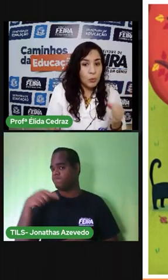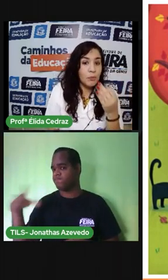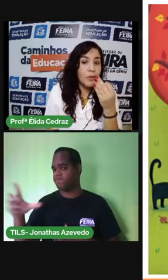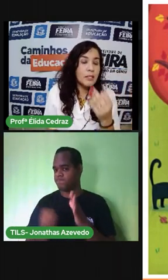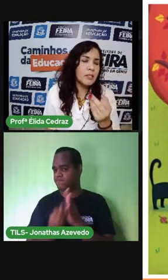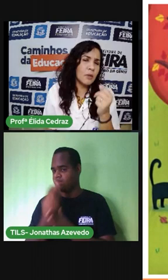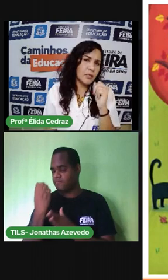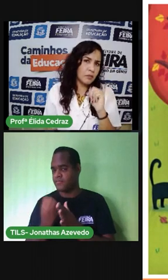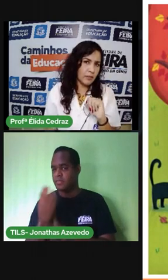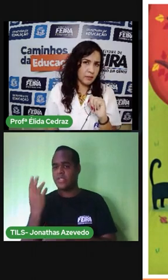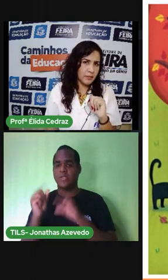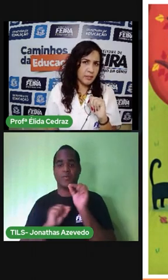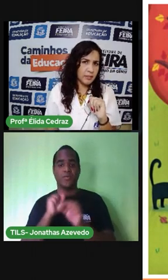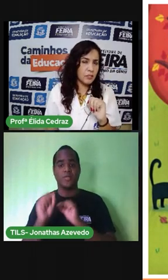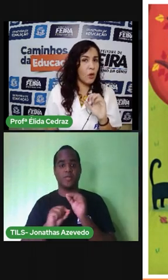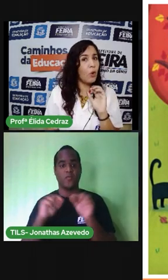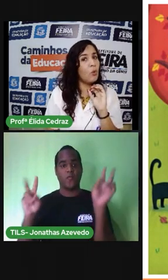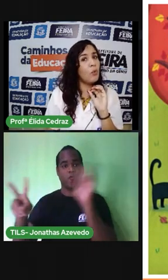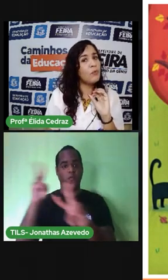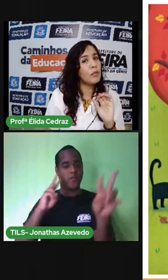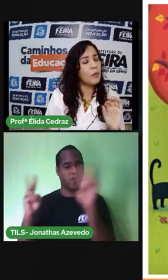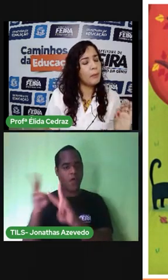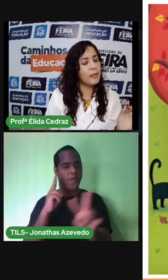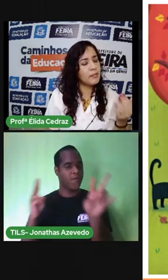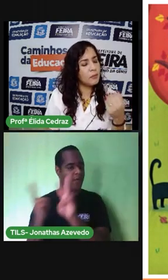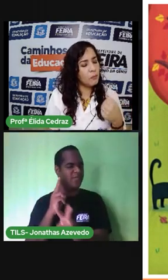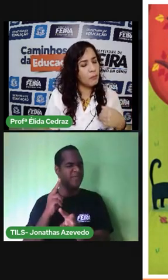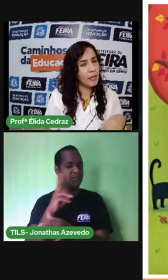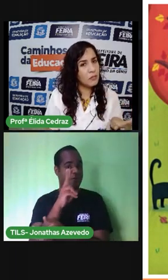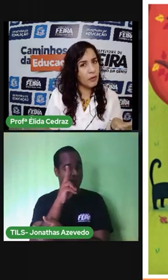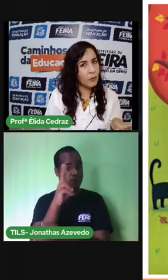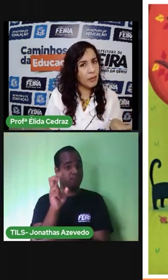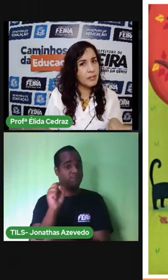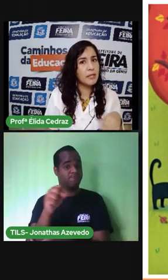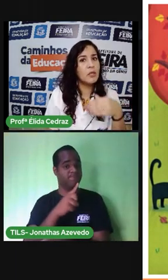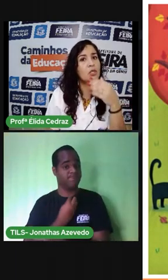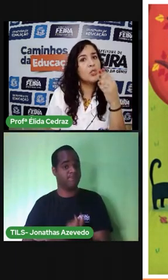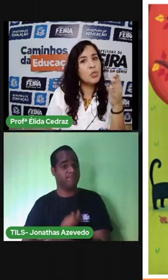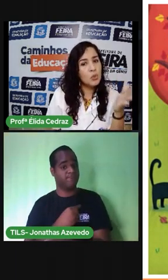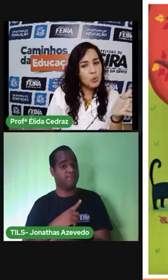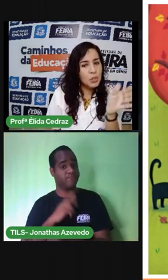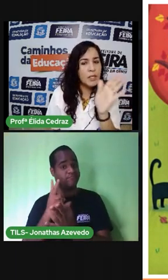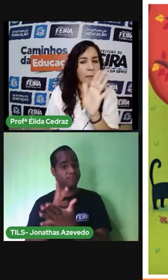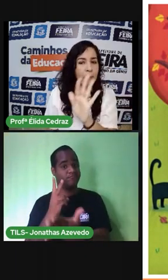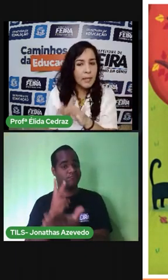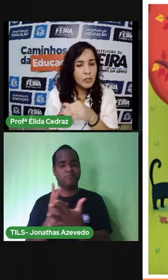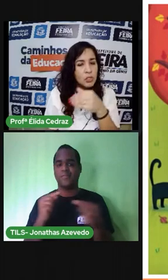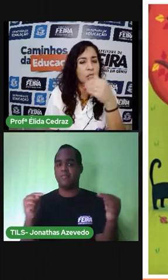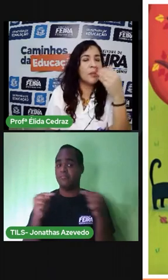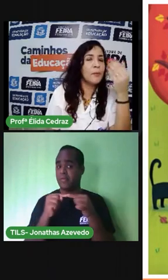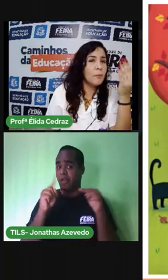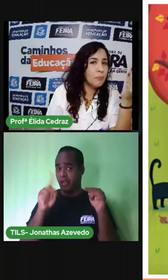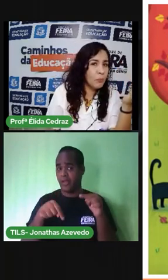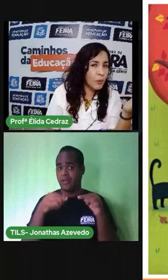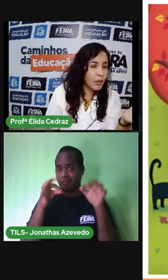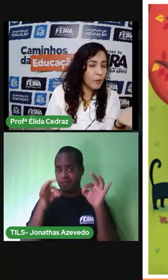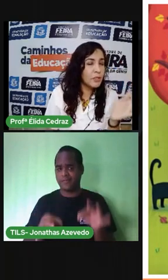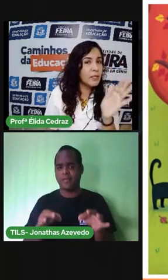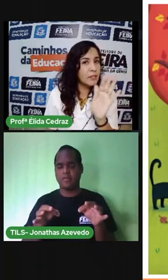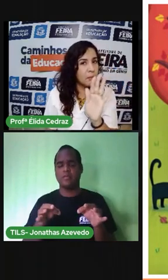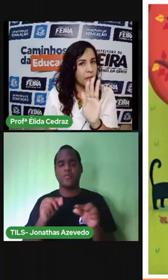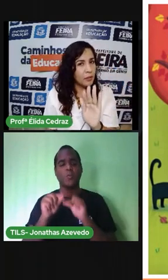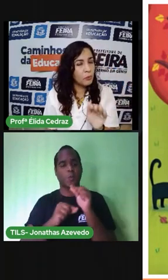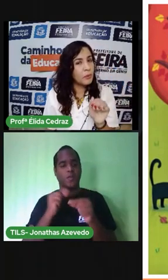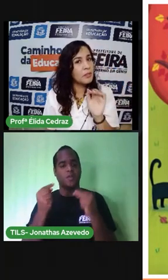outono são as ventanias. O vento aparece com mais frequência, justamente por